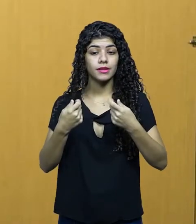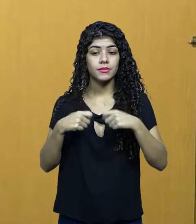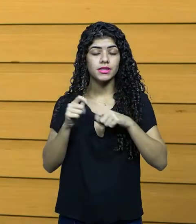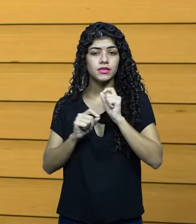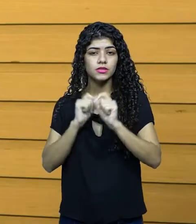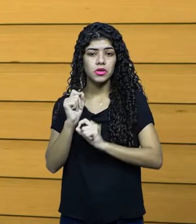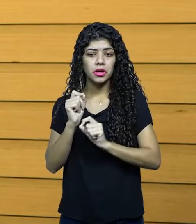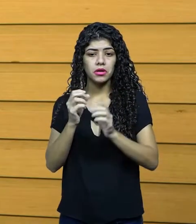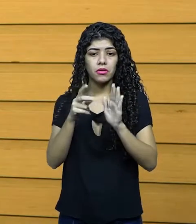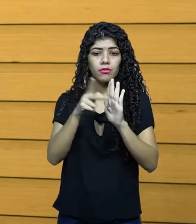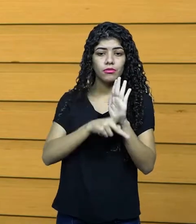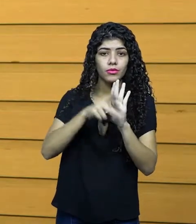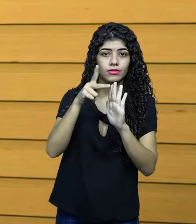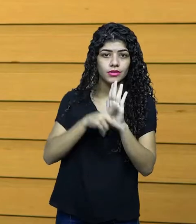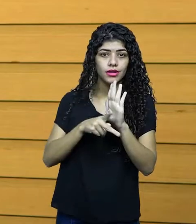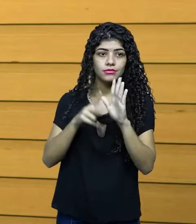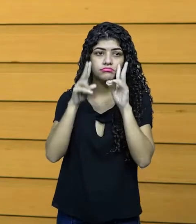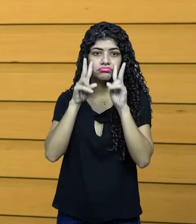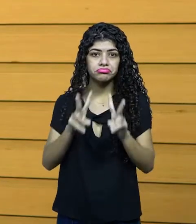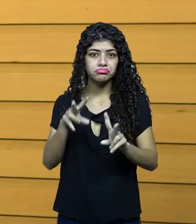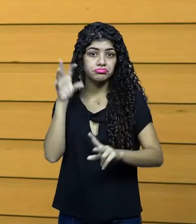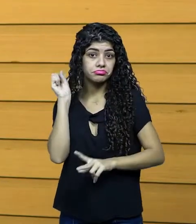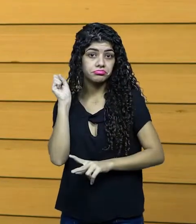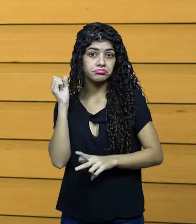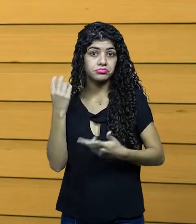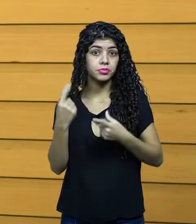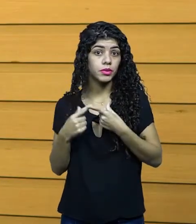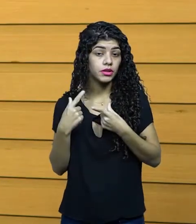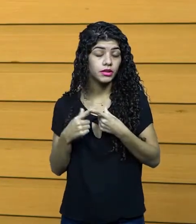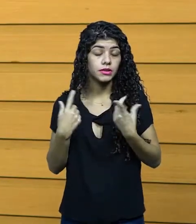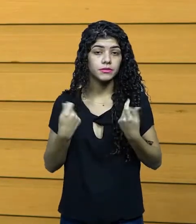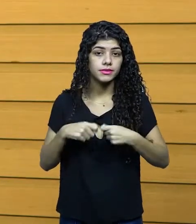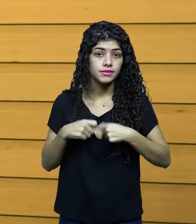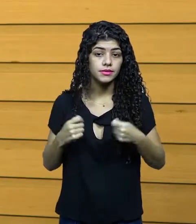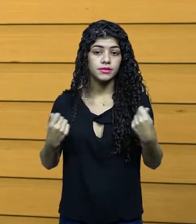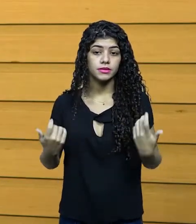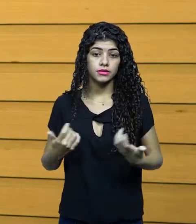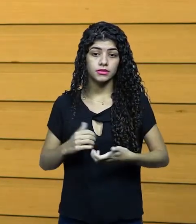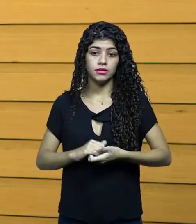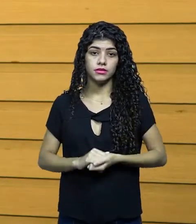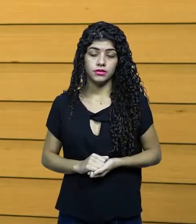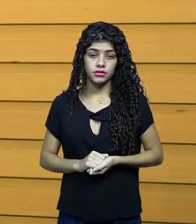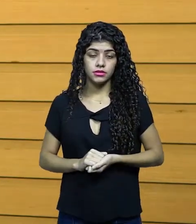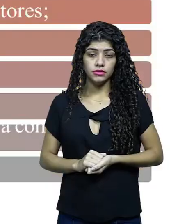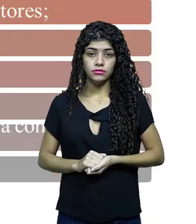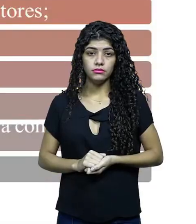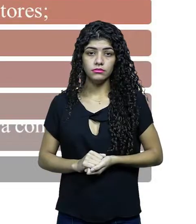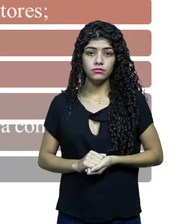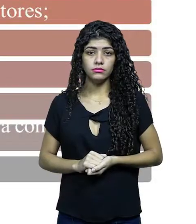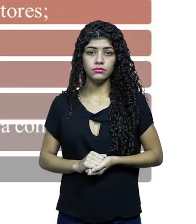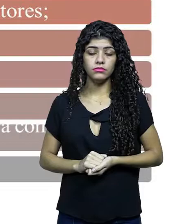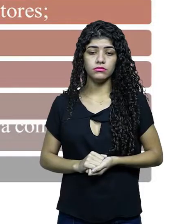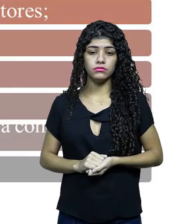elaborar um projeto audiovisual? Por que preciso elaborar um projeto audiovisual?